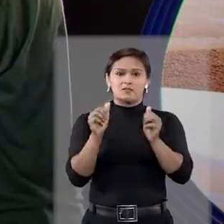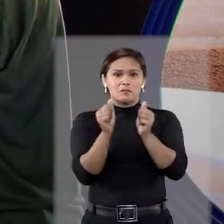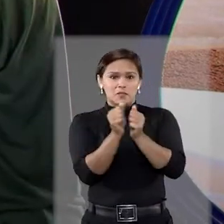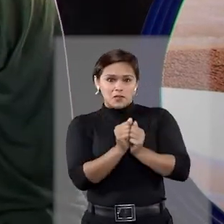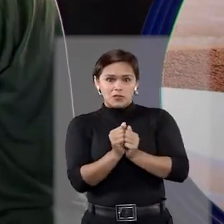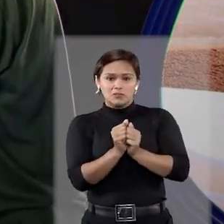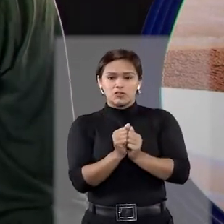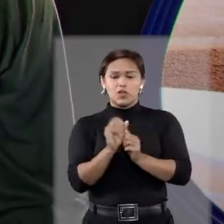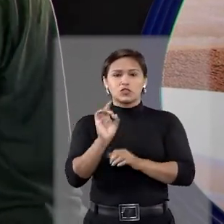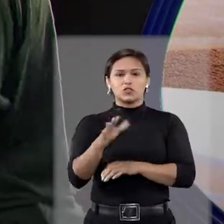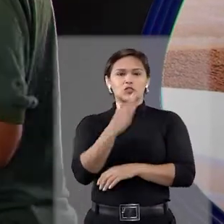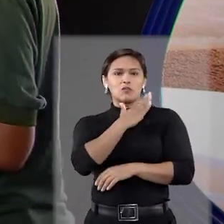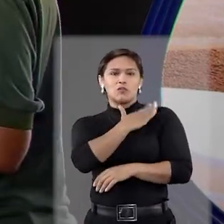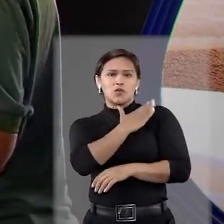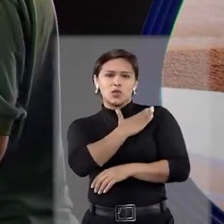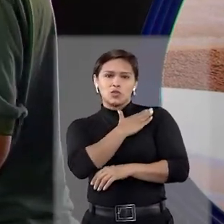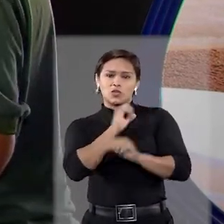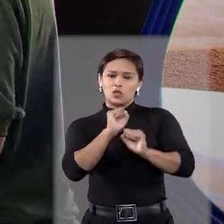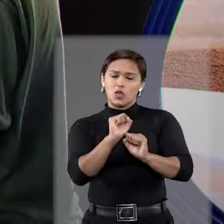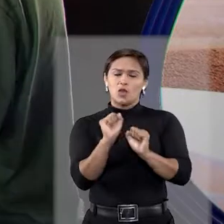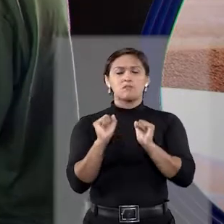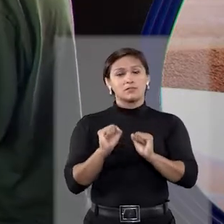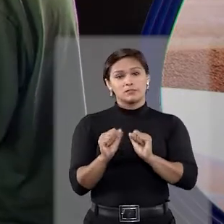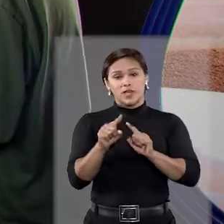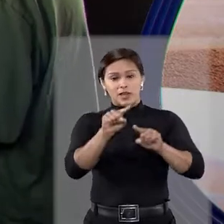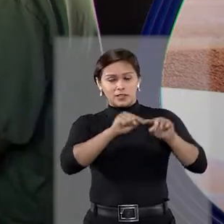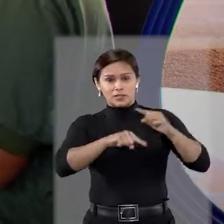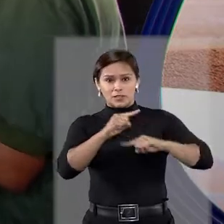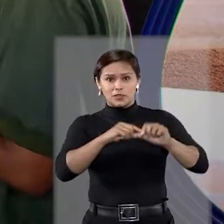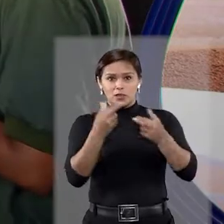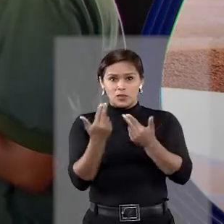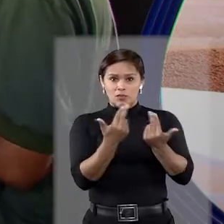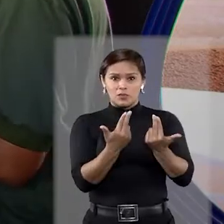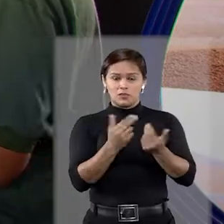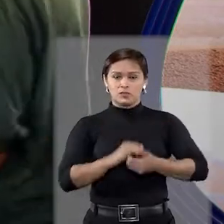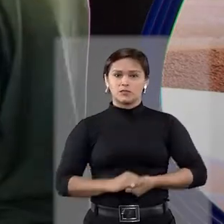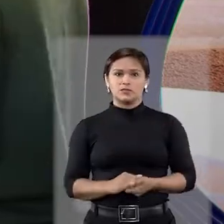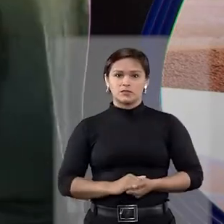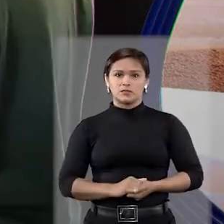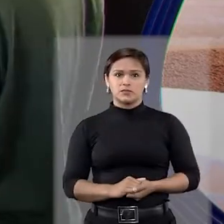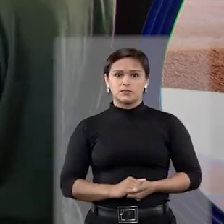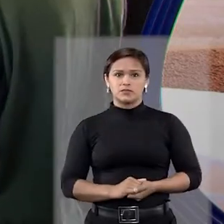estiver mais próximo, um simples toque no braço ou no ombro faz o mesmo efeito.